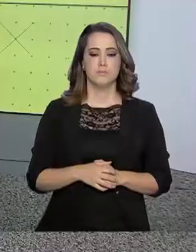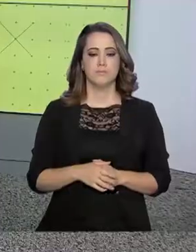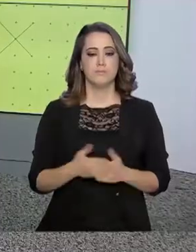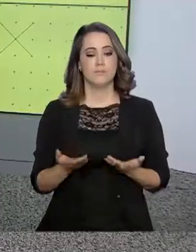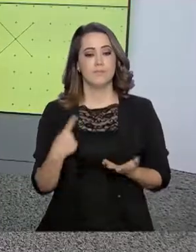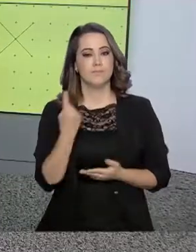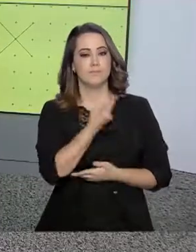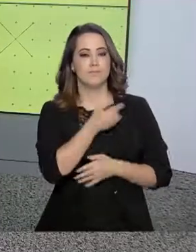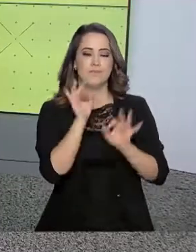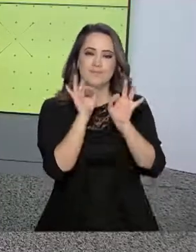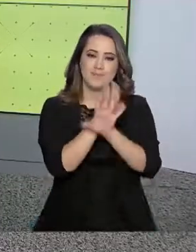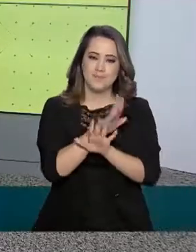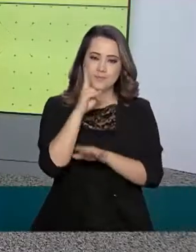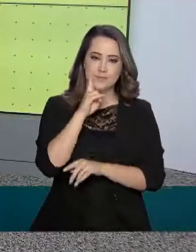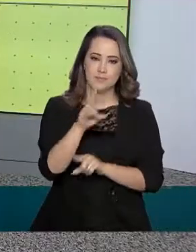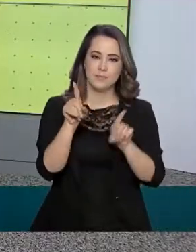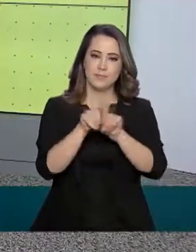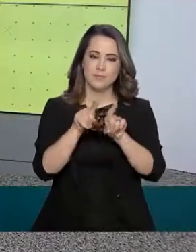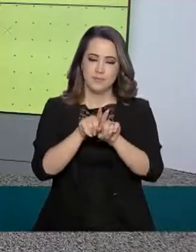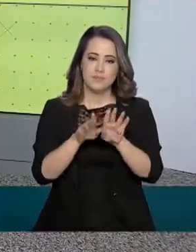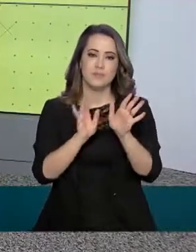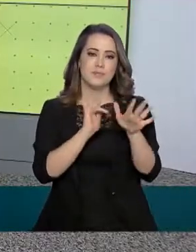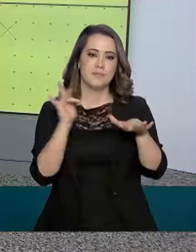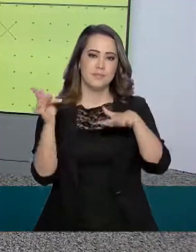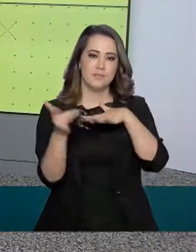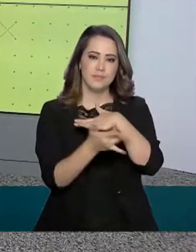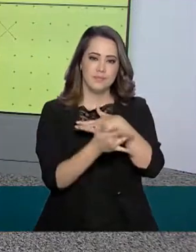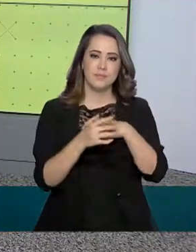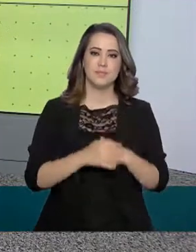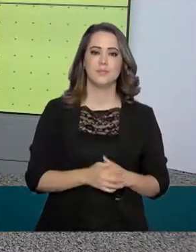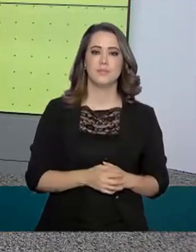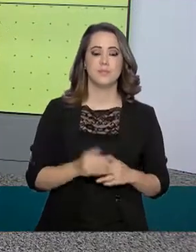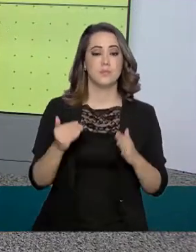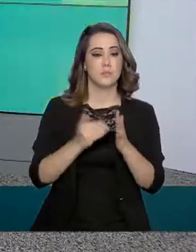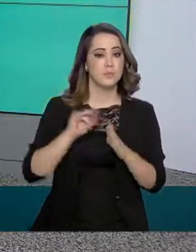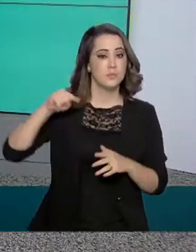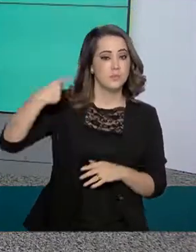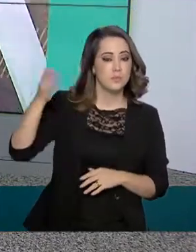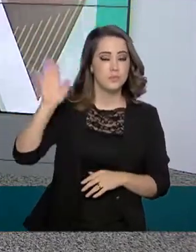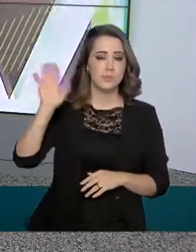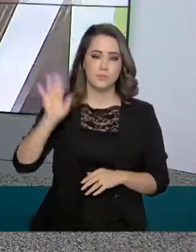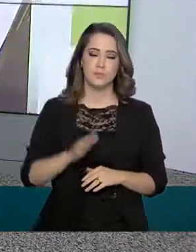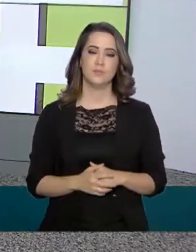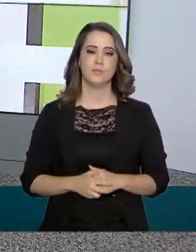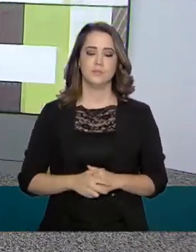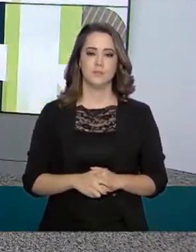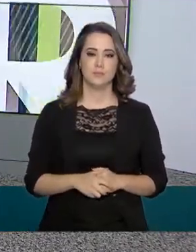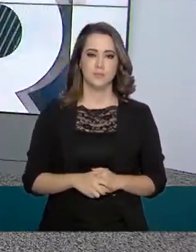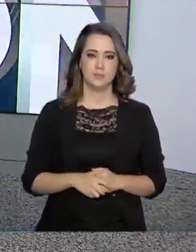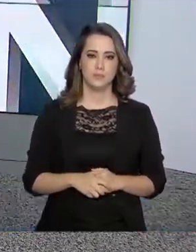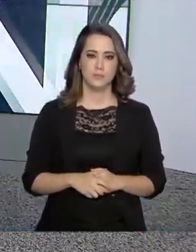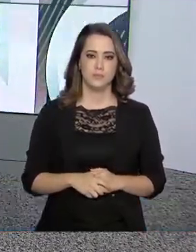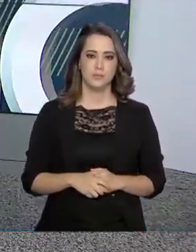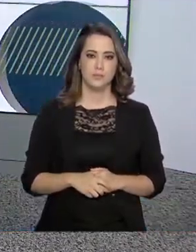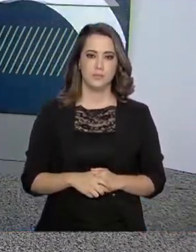O Governo Agora fica por aqui e você pode continuar nos acompanhando também pelas redes sociais. Até a próxima edição.